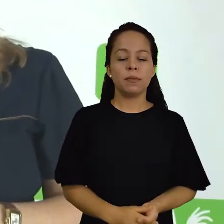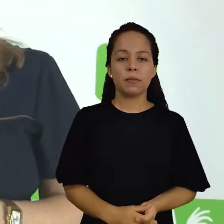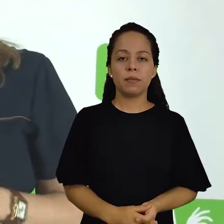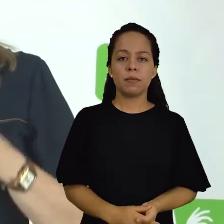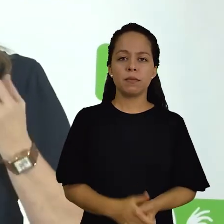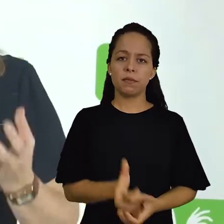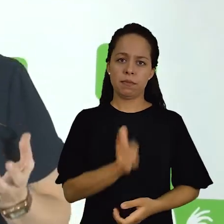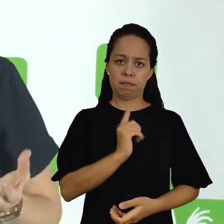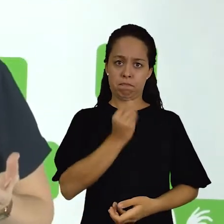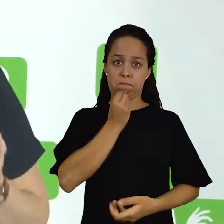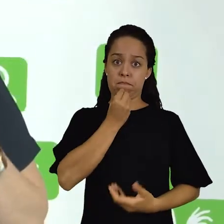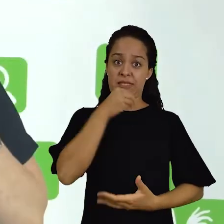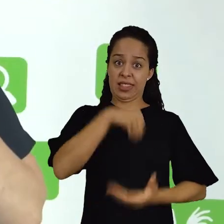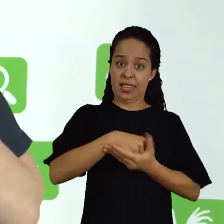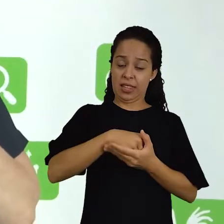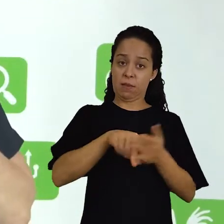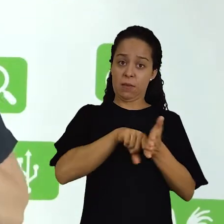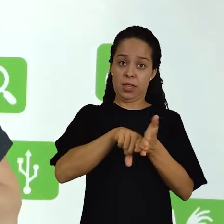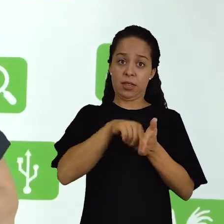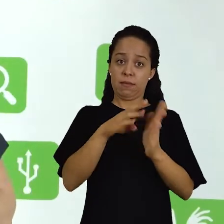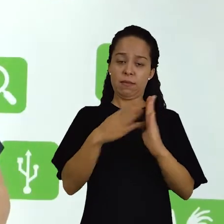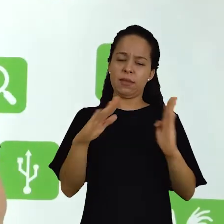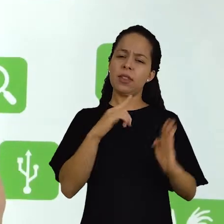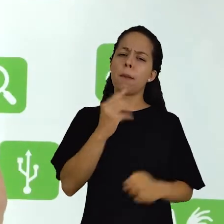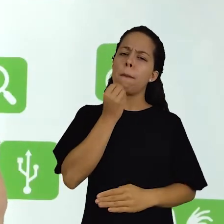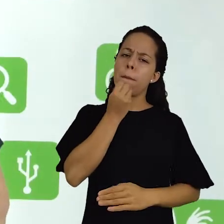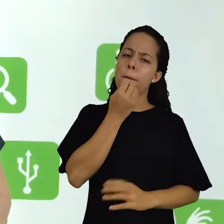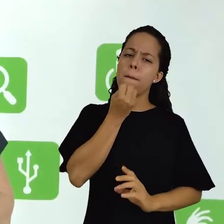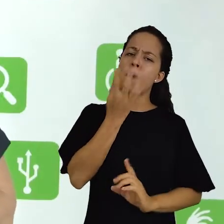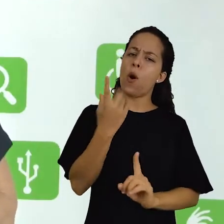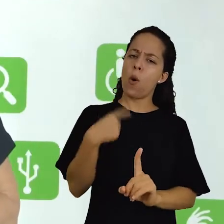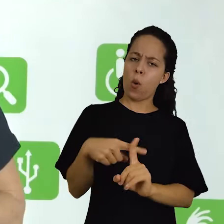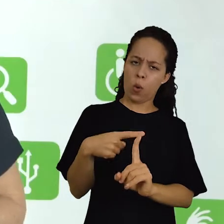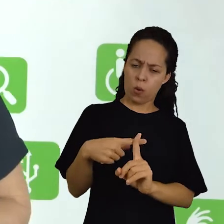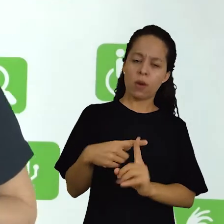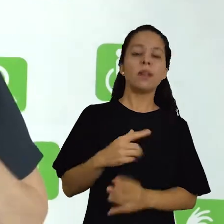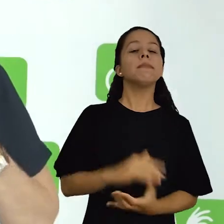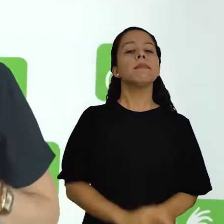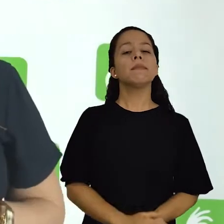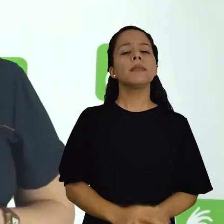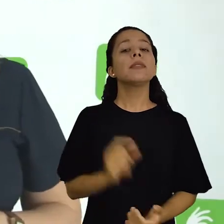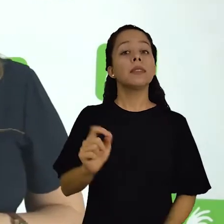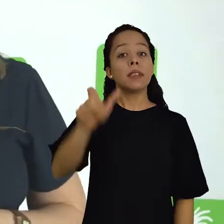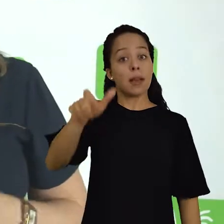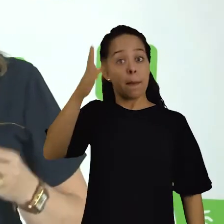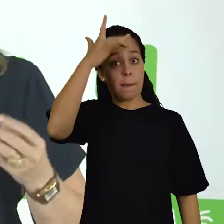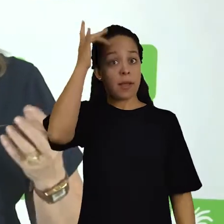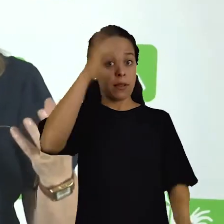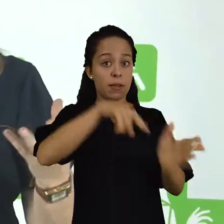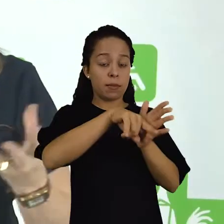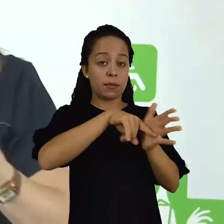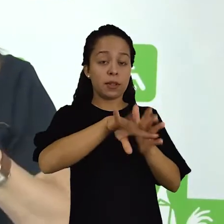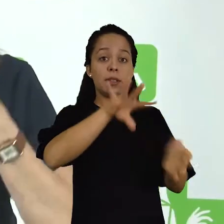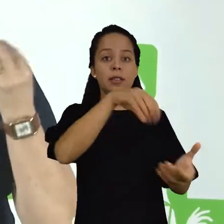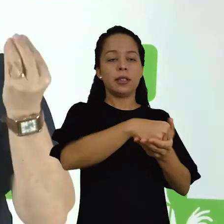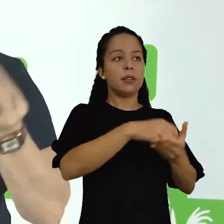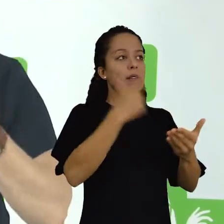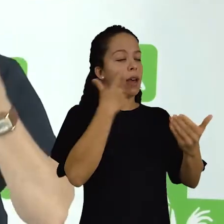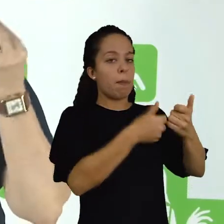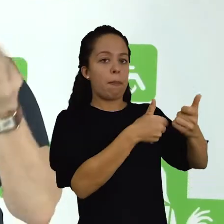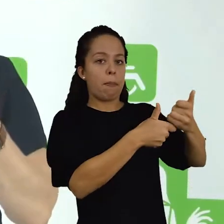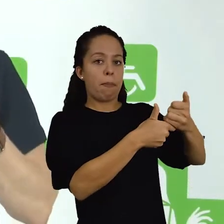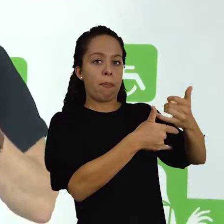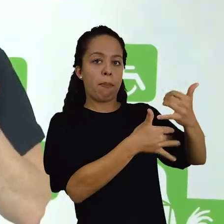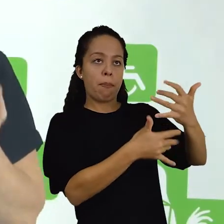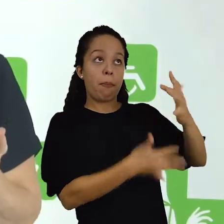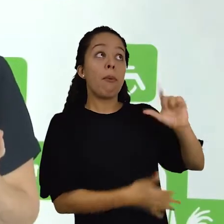Qual a vantagem de uma pesquisa bibliográfica? A vantagem é permitir ao investigador a cobertura de uma gama